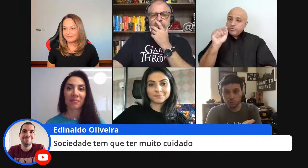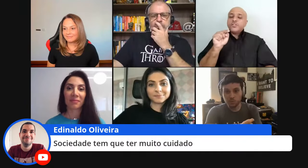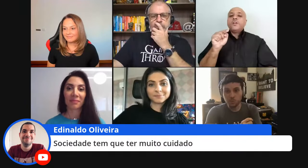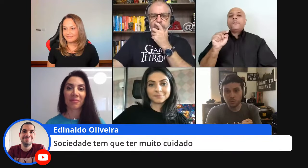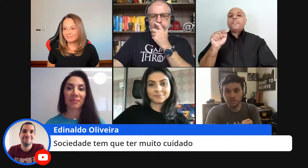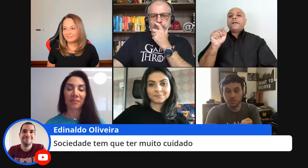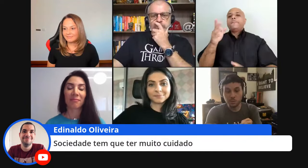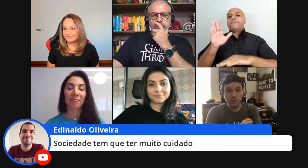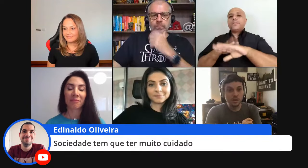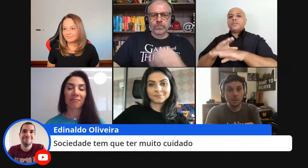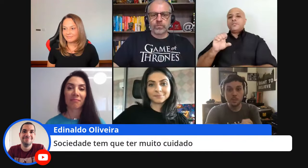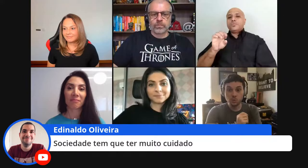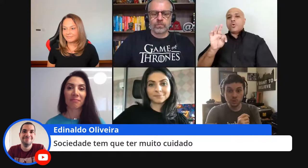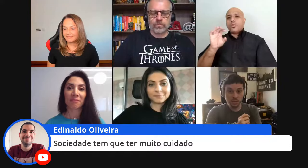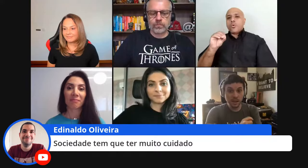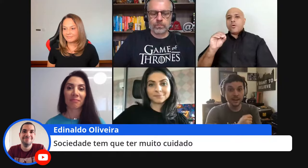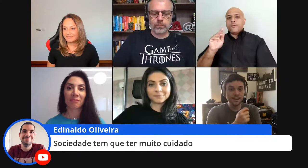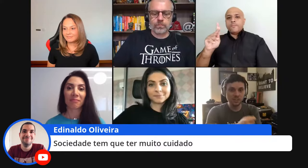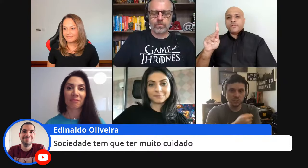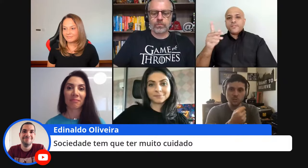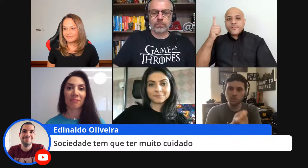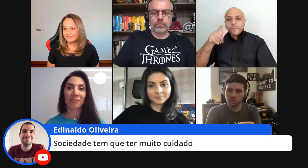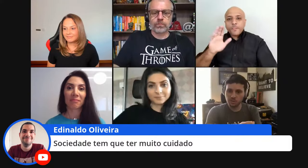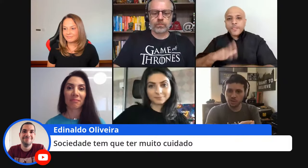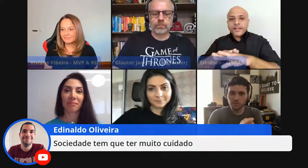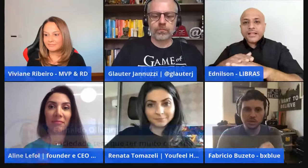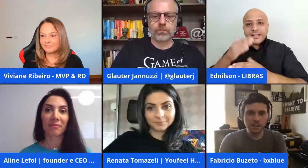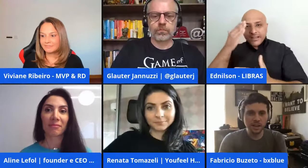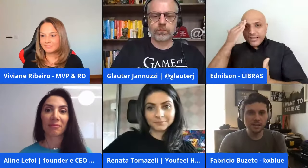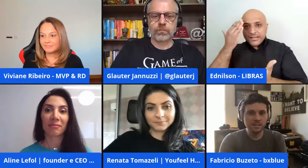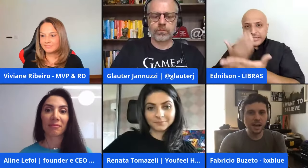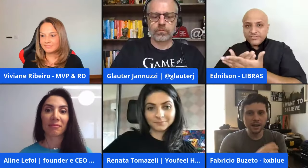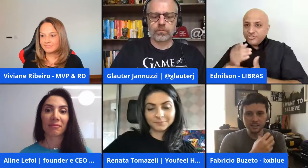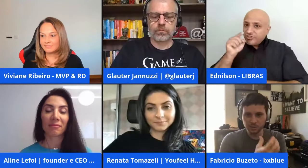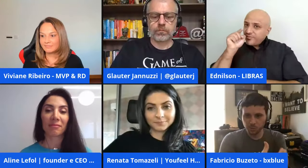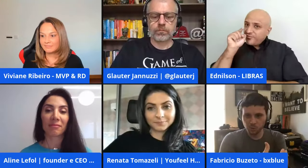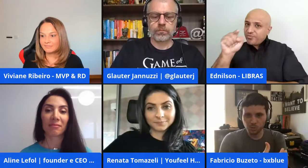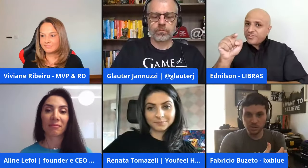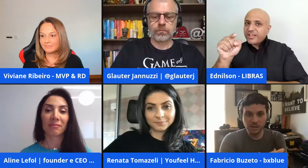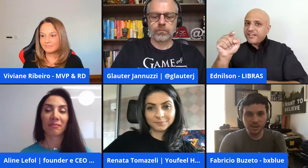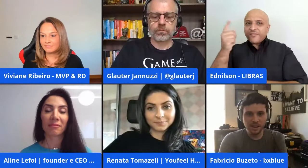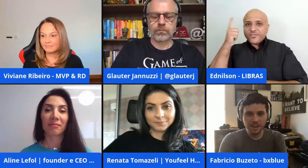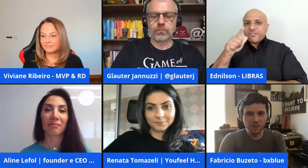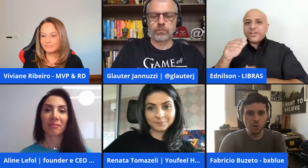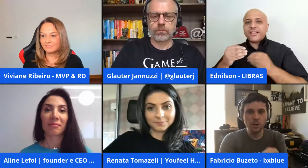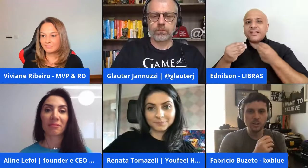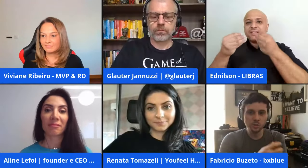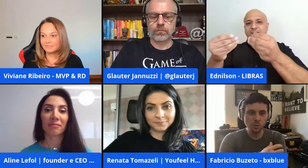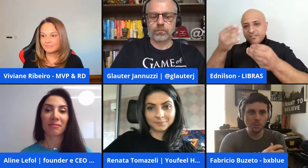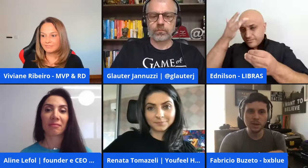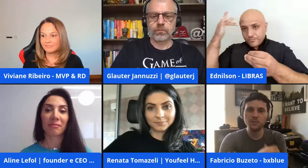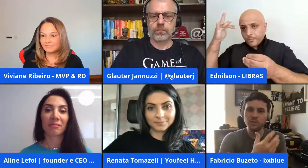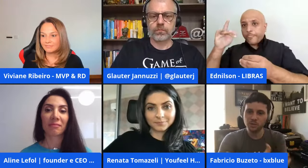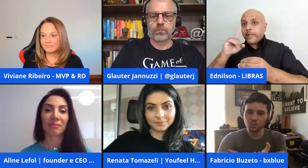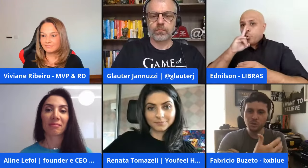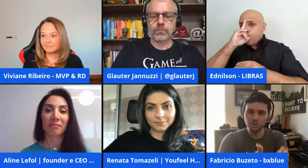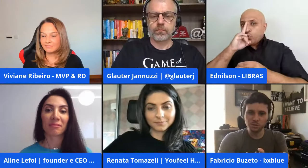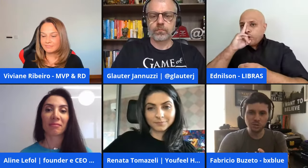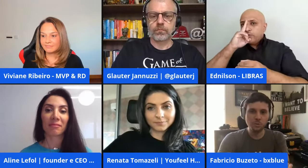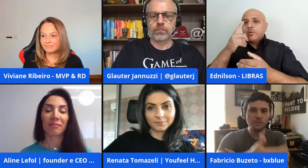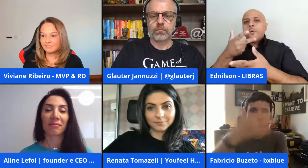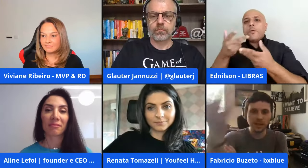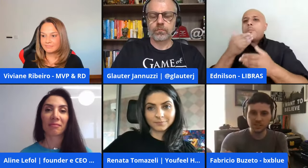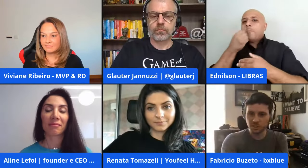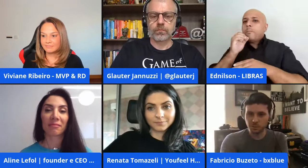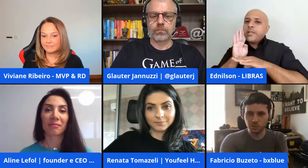stock options por exemplo que é pessoas que acreditam em você e você quer dar a essas pessoas o risco o benefício do